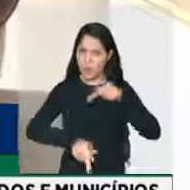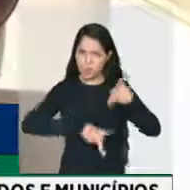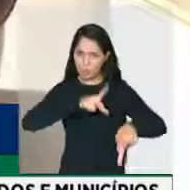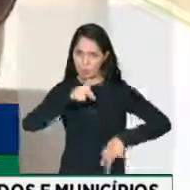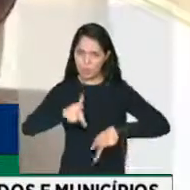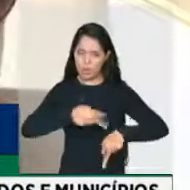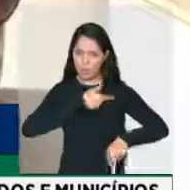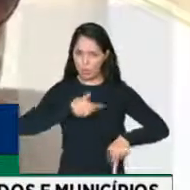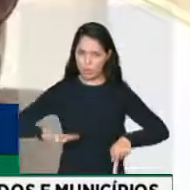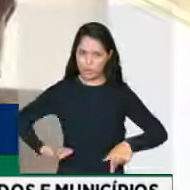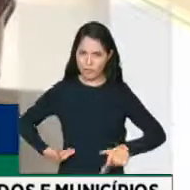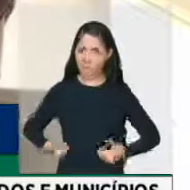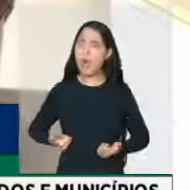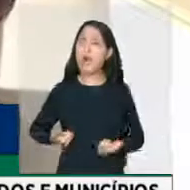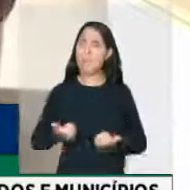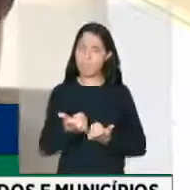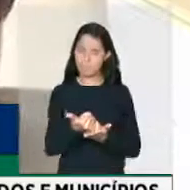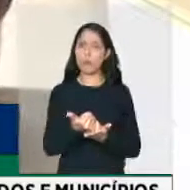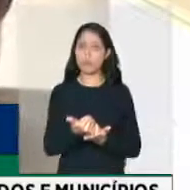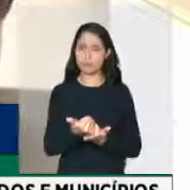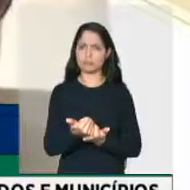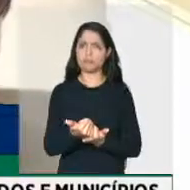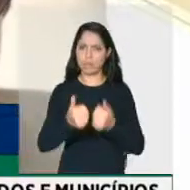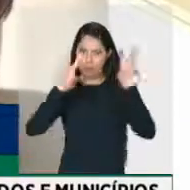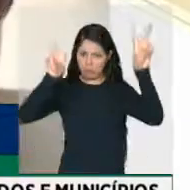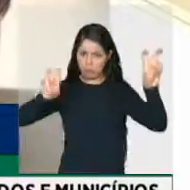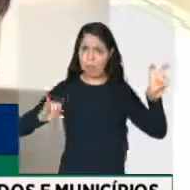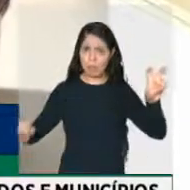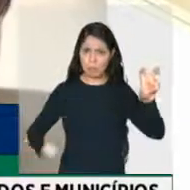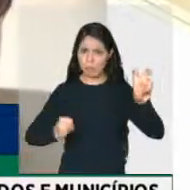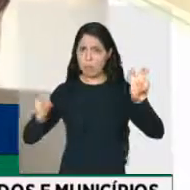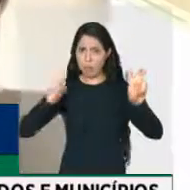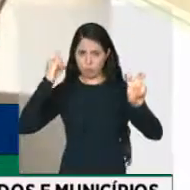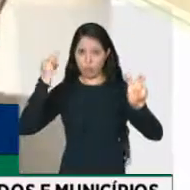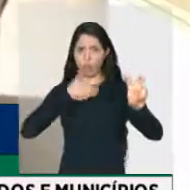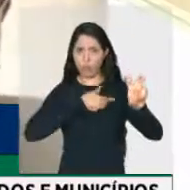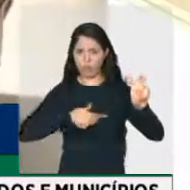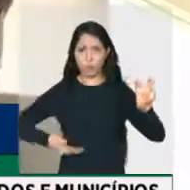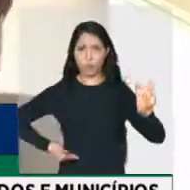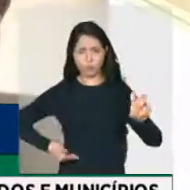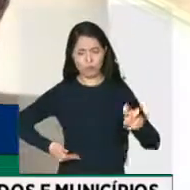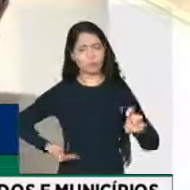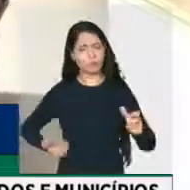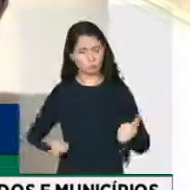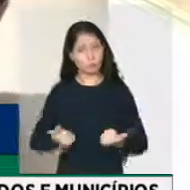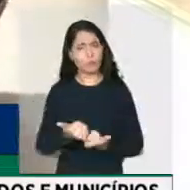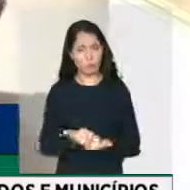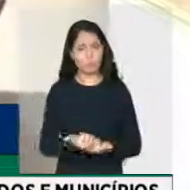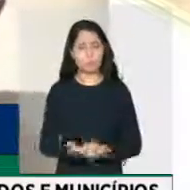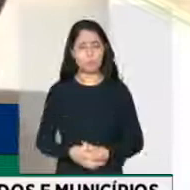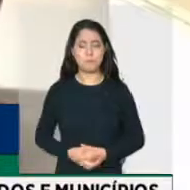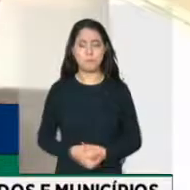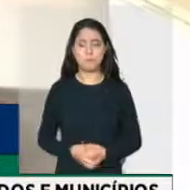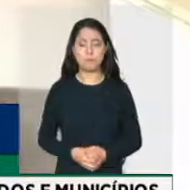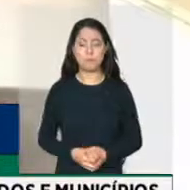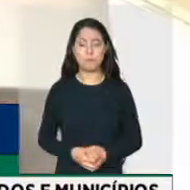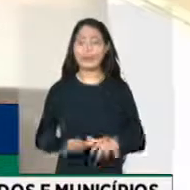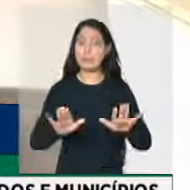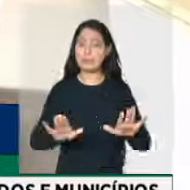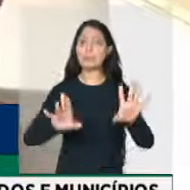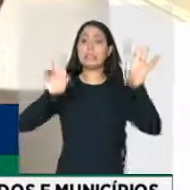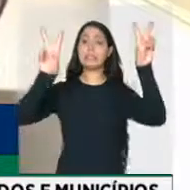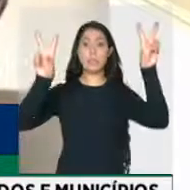governo em medidas que sejam importantes, em dar conforto ao governo para que ele tome essas medidas. E essa